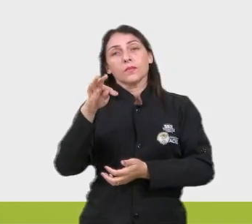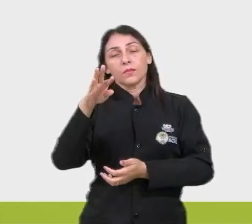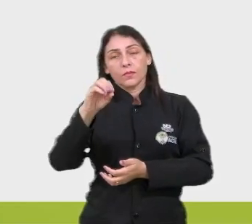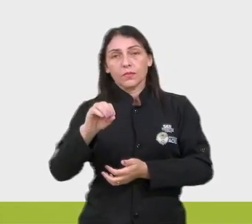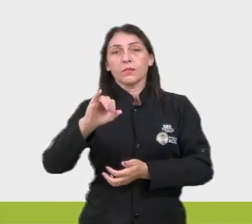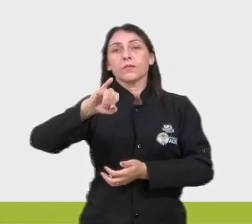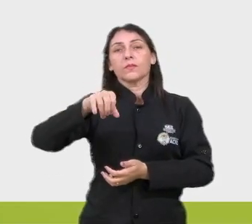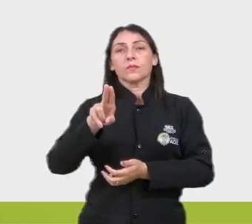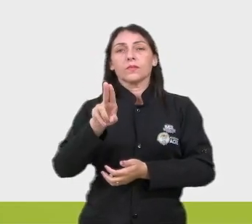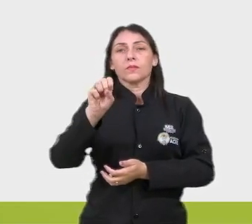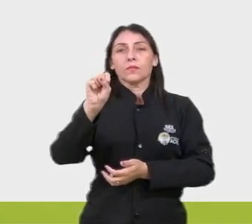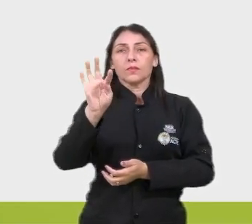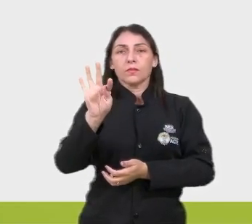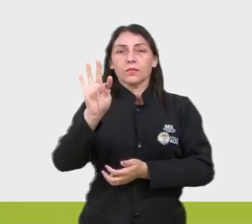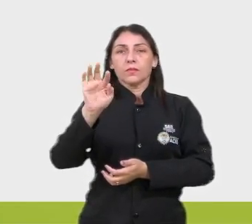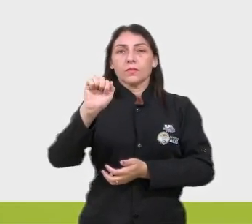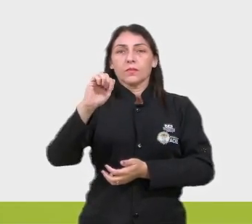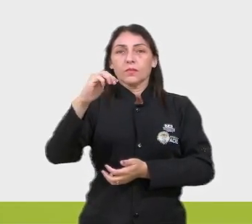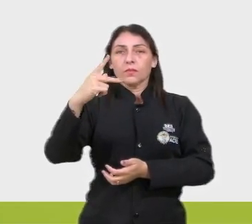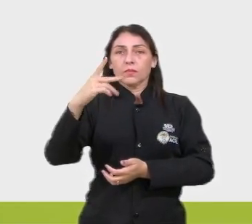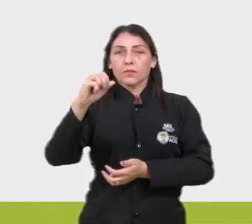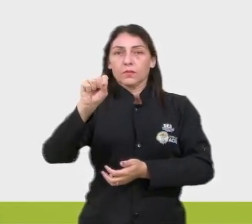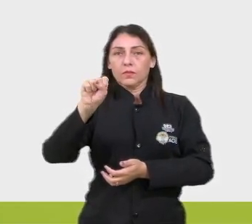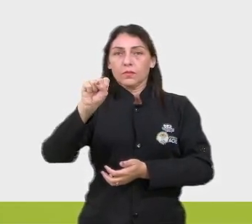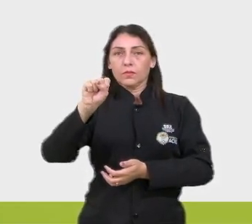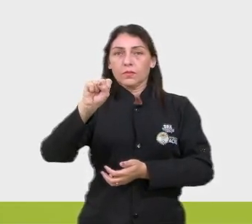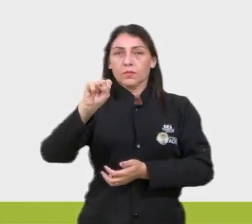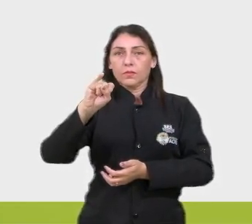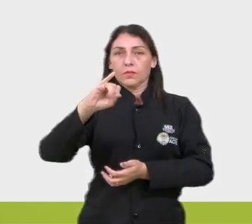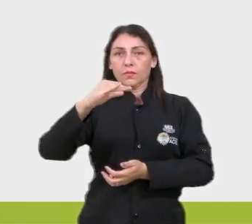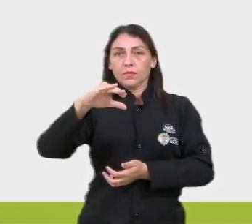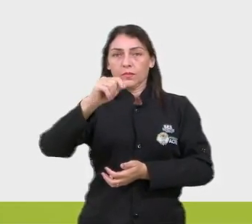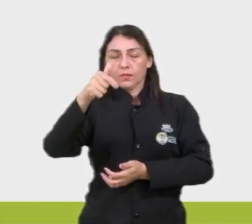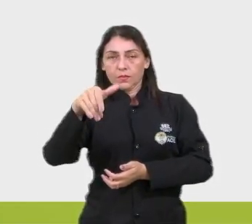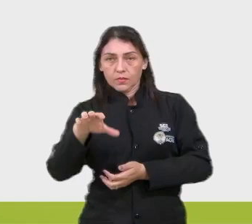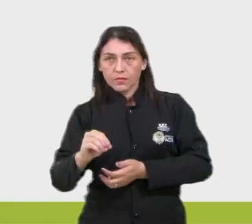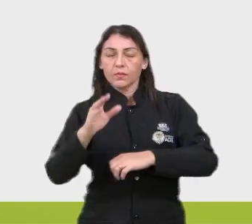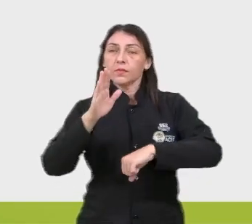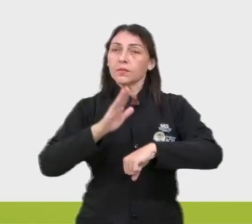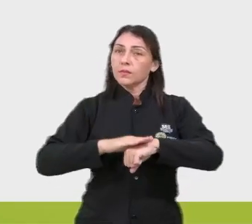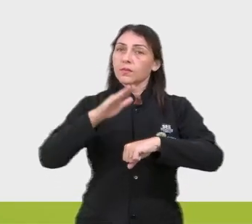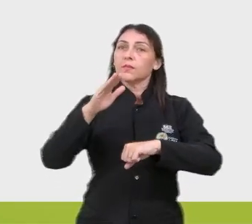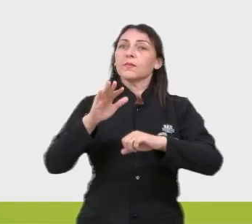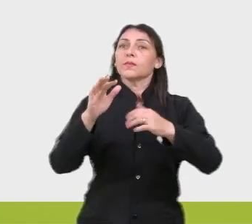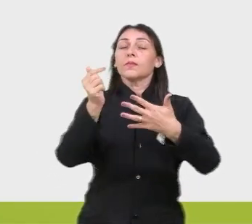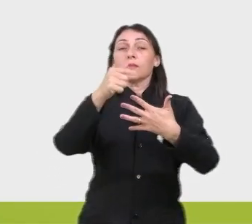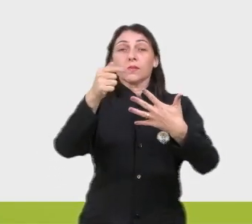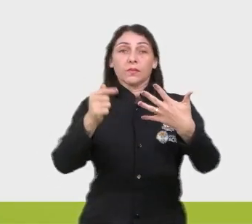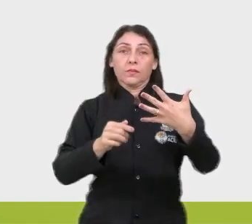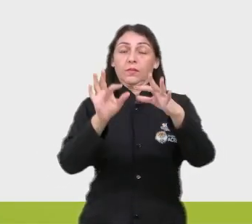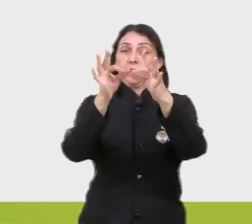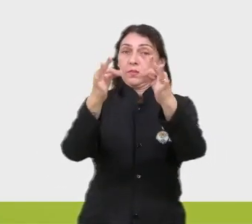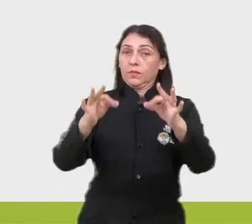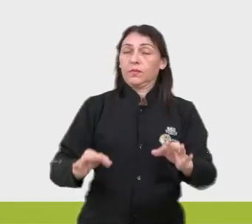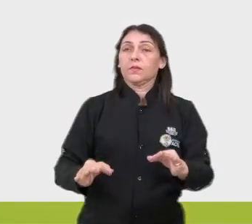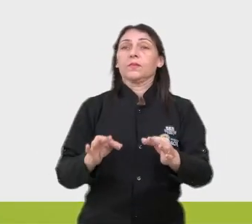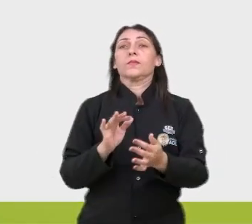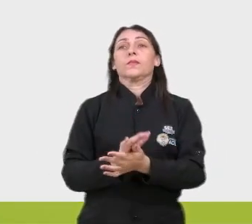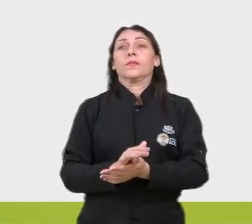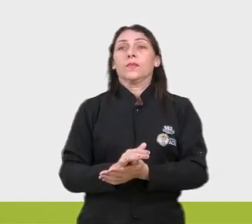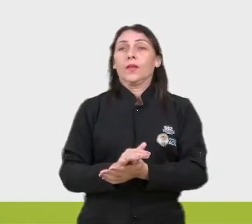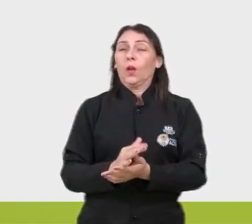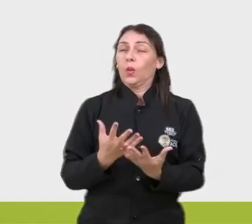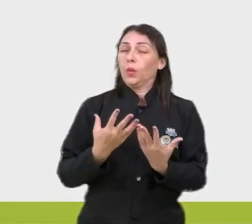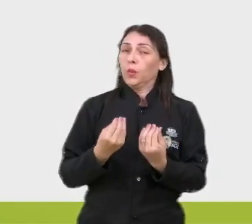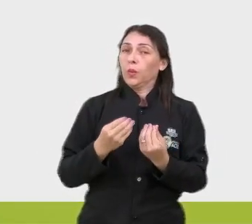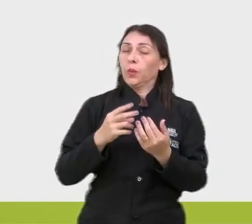a justaposição. E vamos lá para mais questões dos elementos sintáticos. Nós temos o excesso,